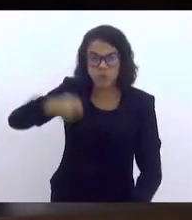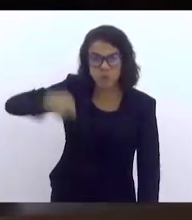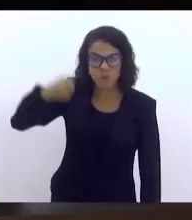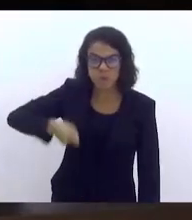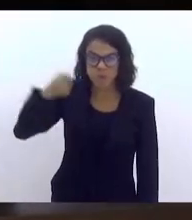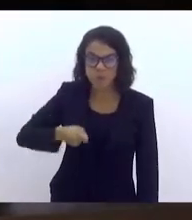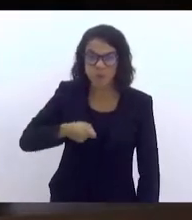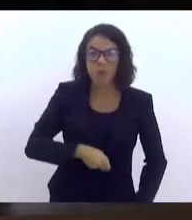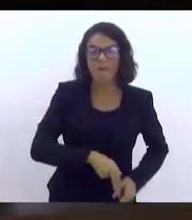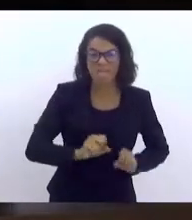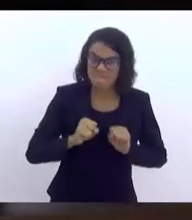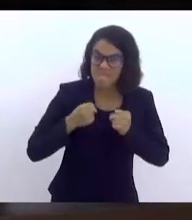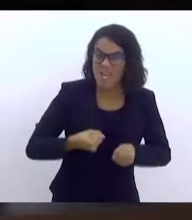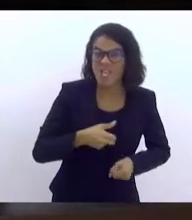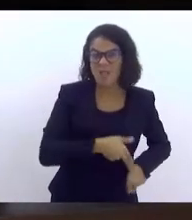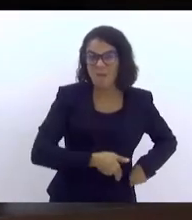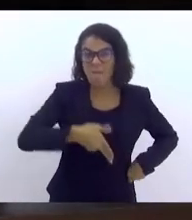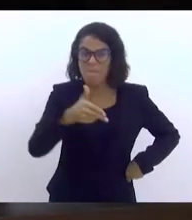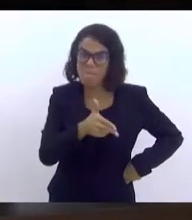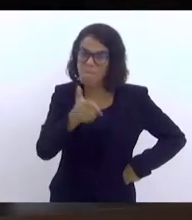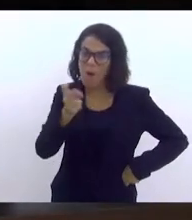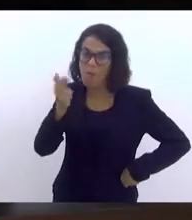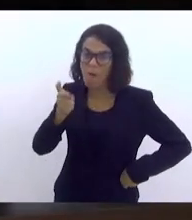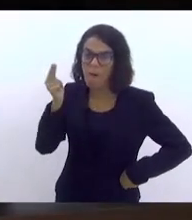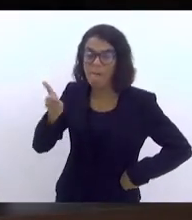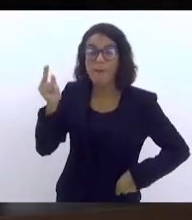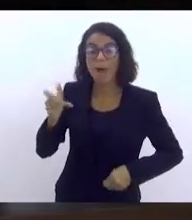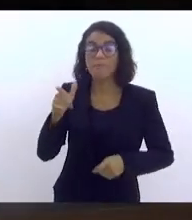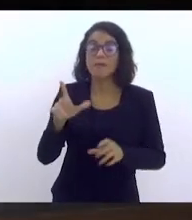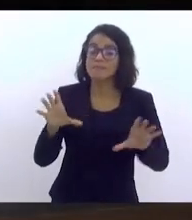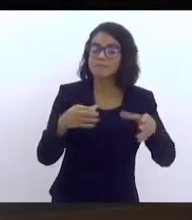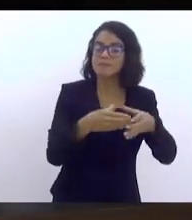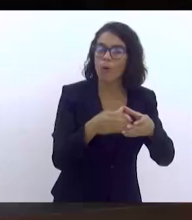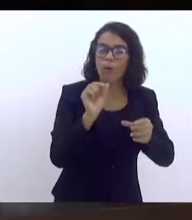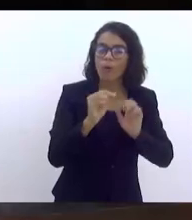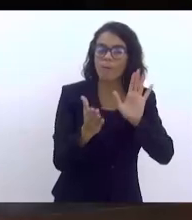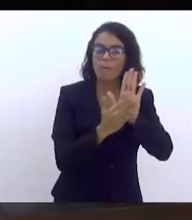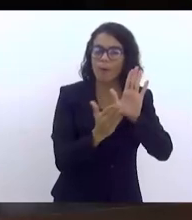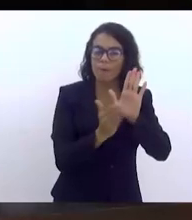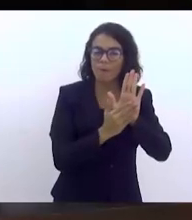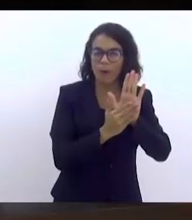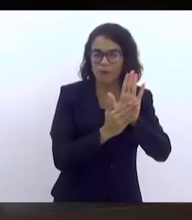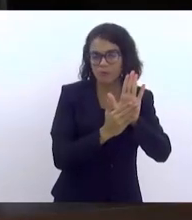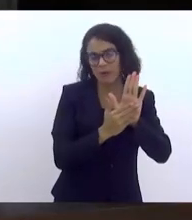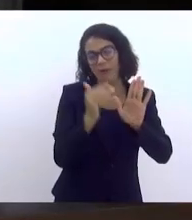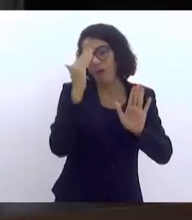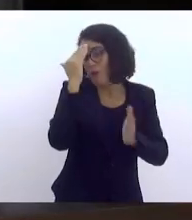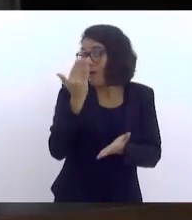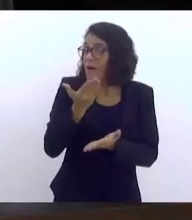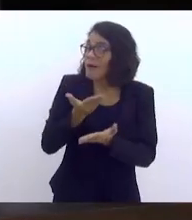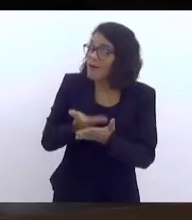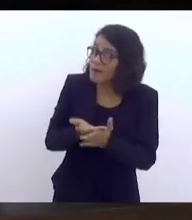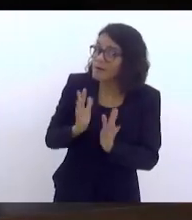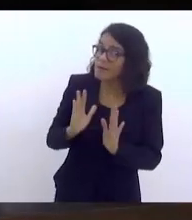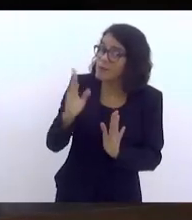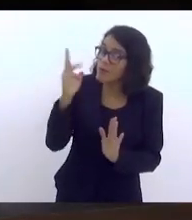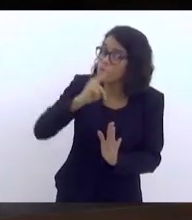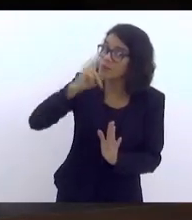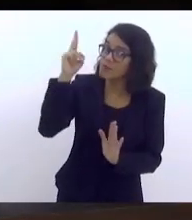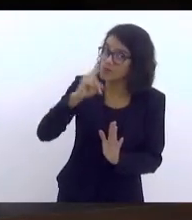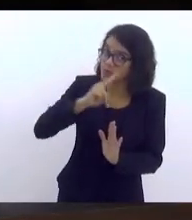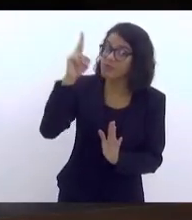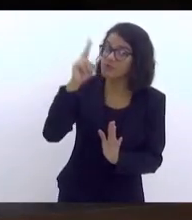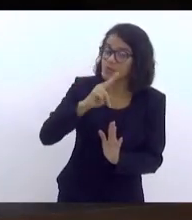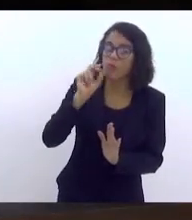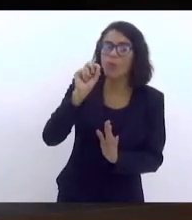e de armas. E aí esse grupo faz, inclusive, uma proposta que eu creio que seja urgente,